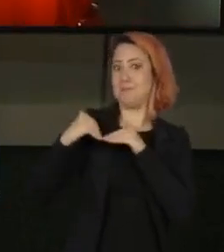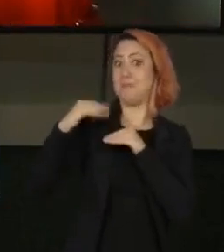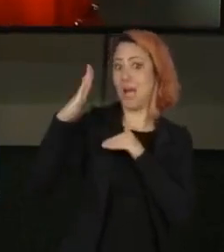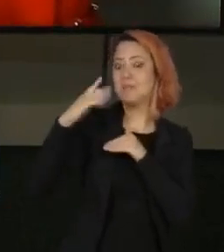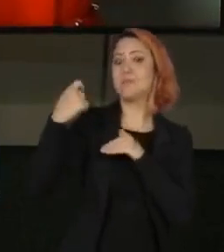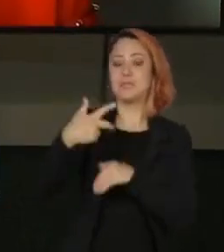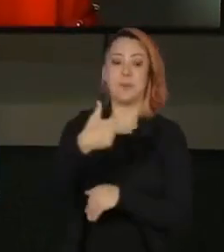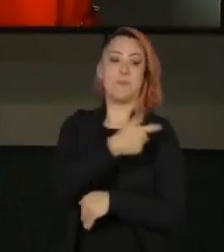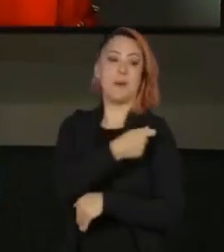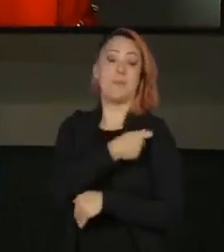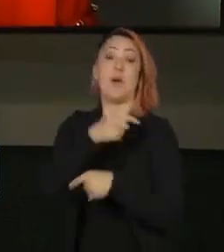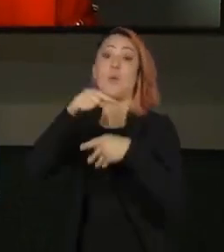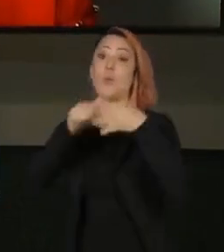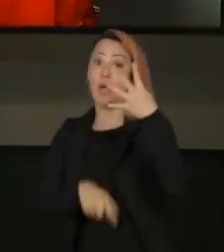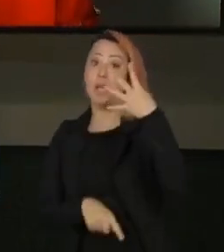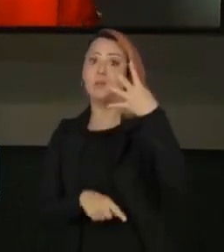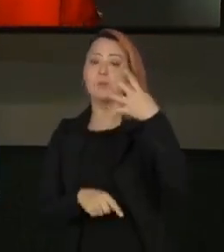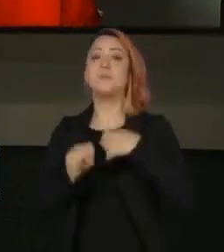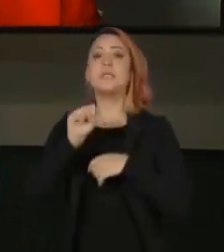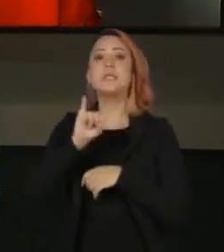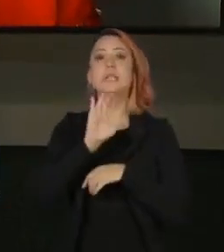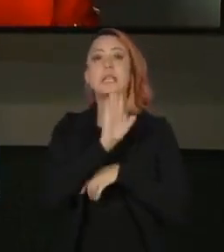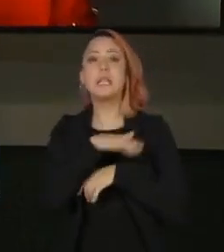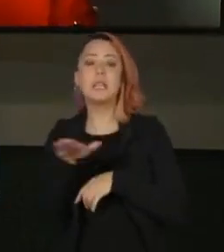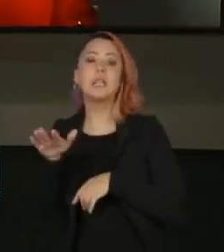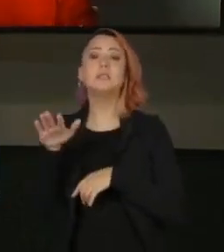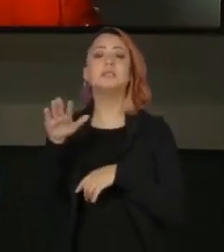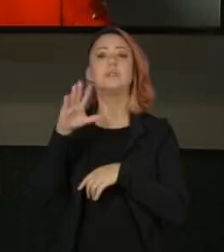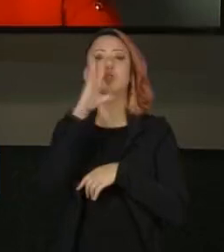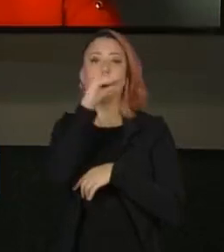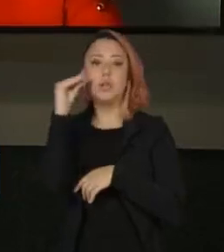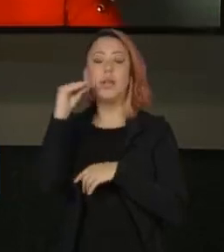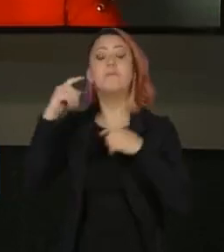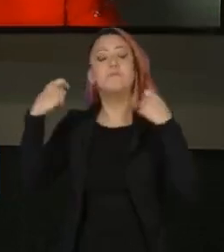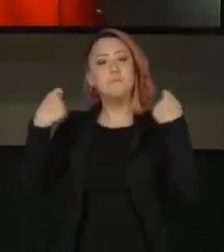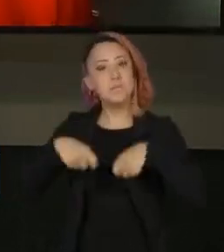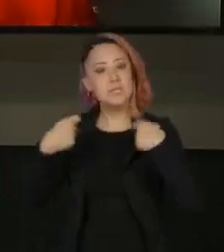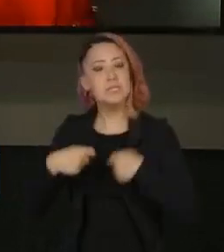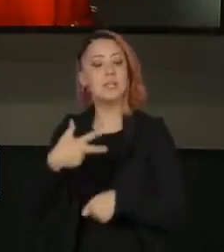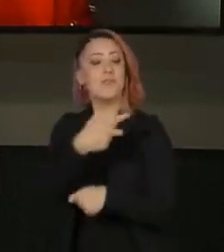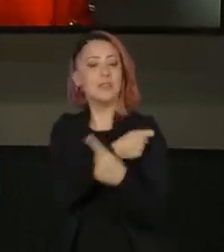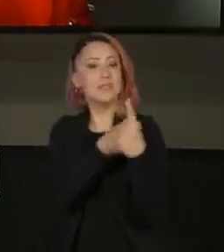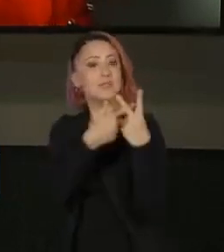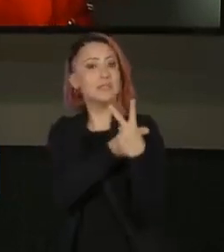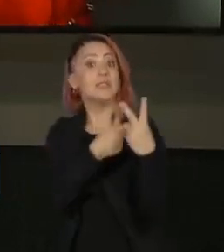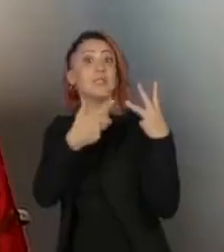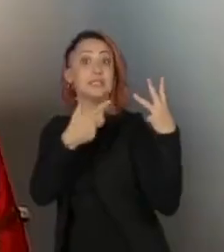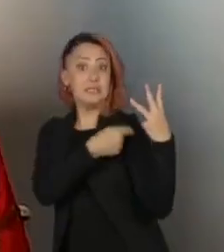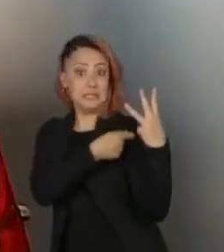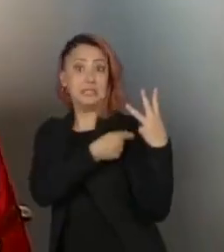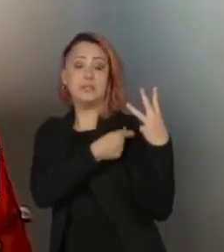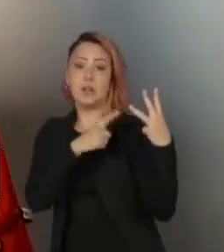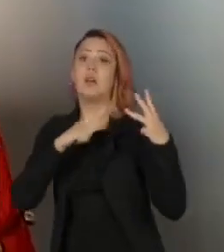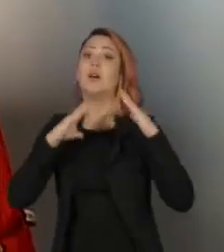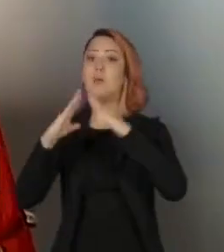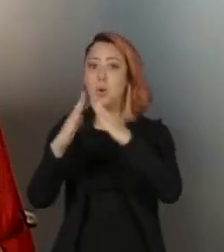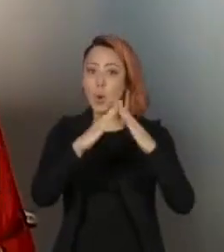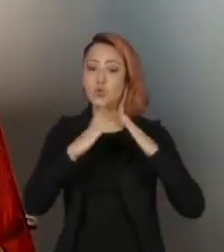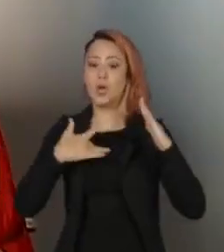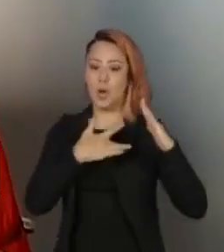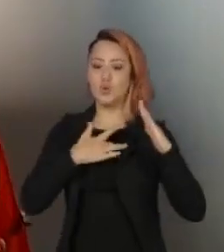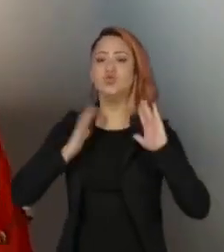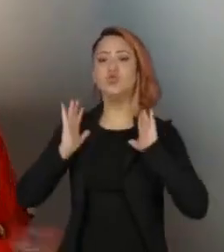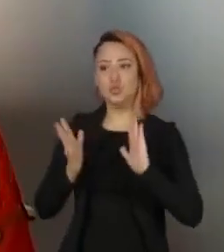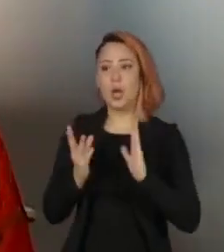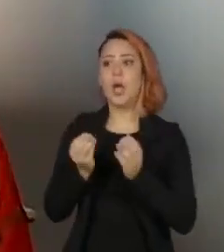também da terceira dose das crianças, adolescentes. As vacinas devem estar chegando já nos postos de saúde. Então, é importante